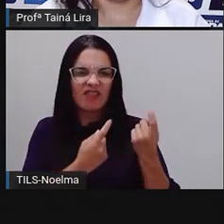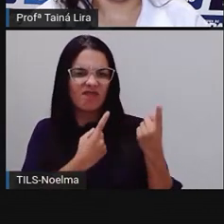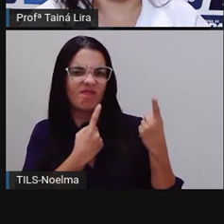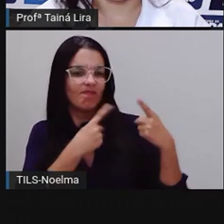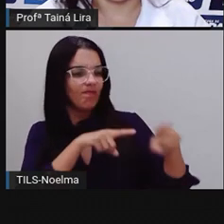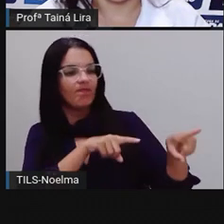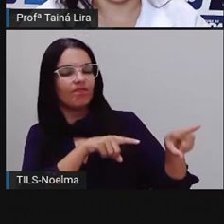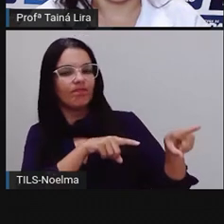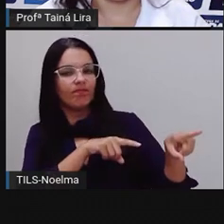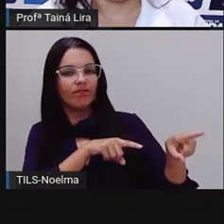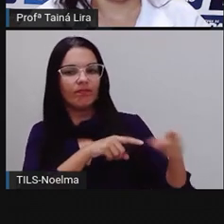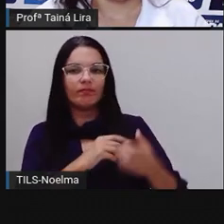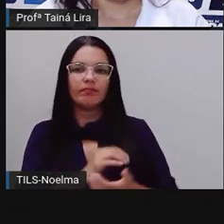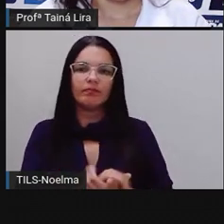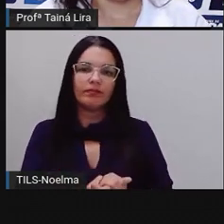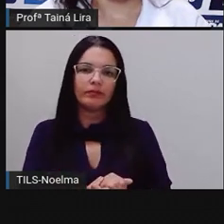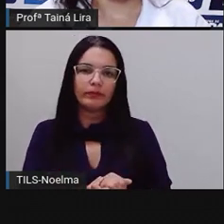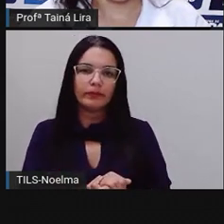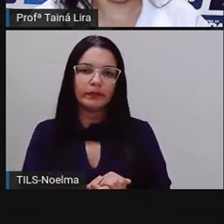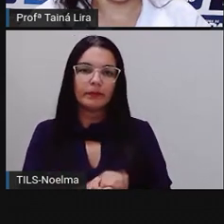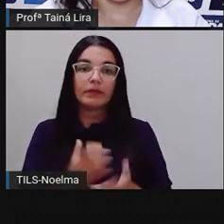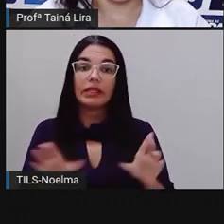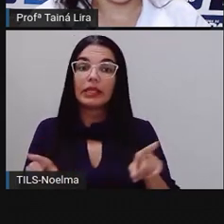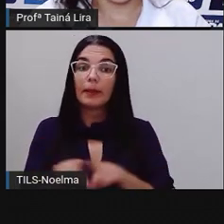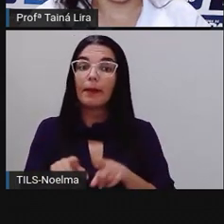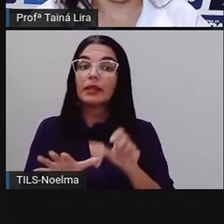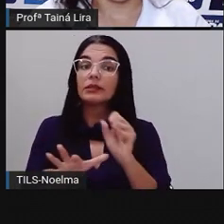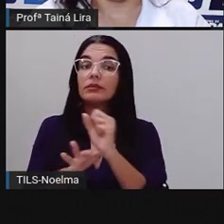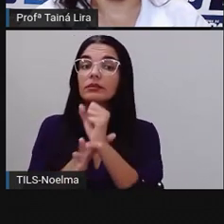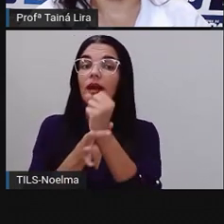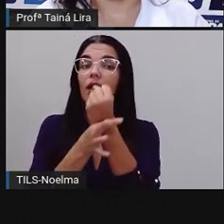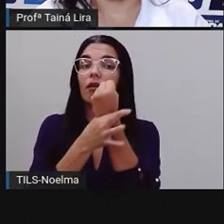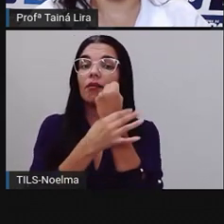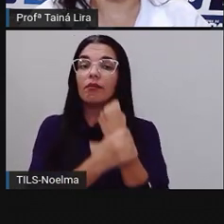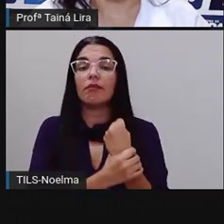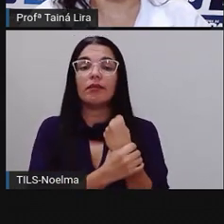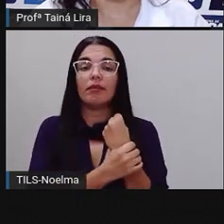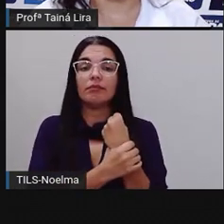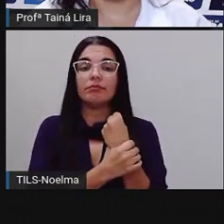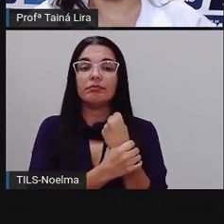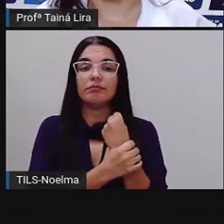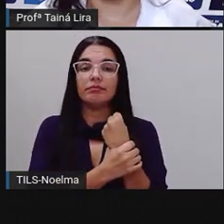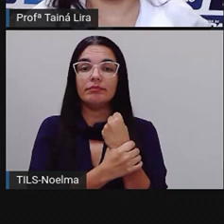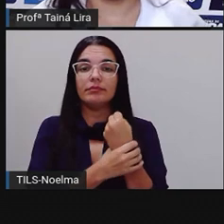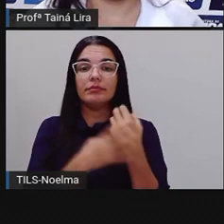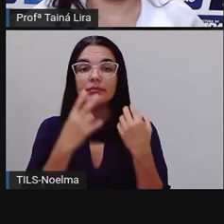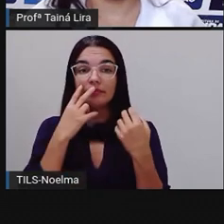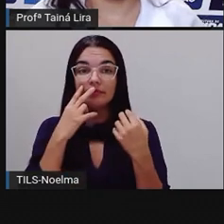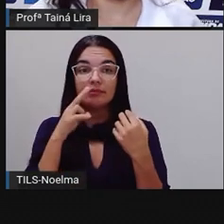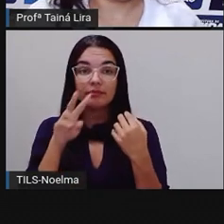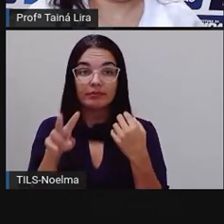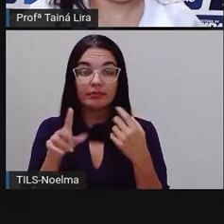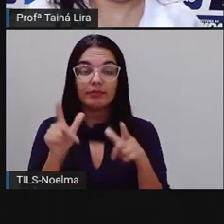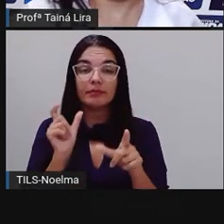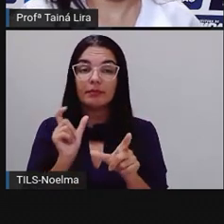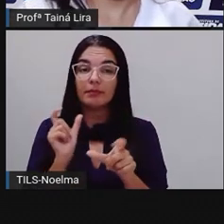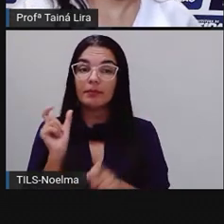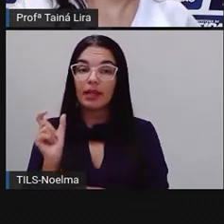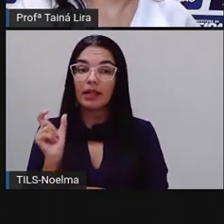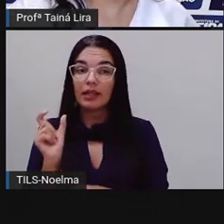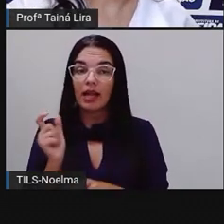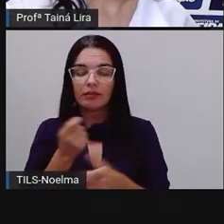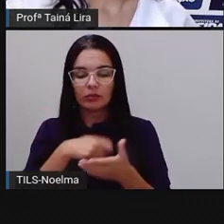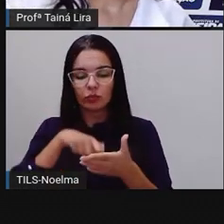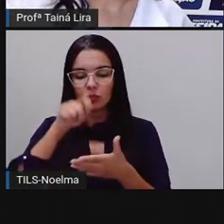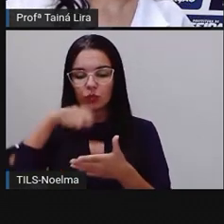ó, desafiar. E segura, olha lá, segura em cursivo,